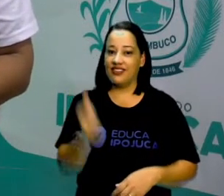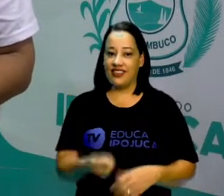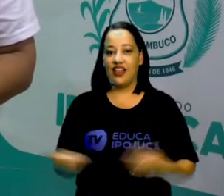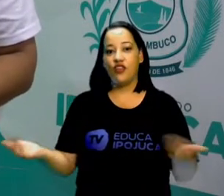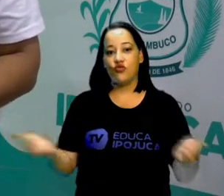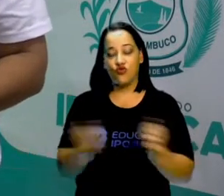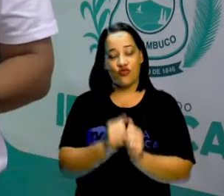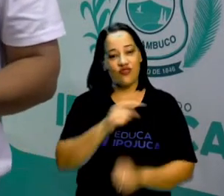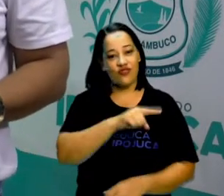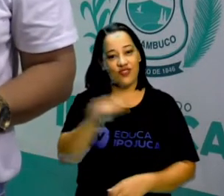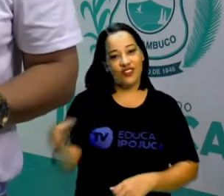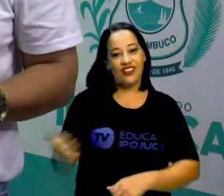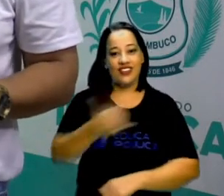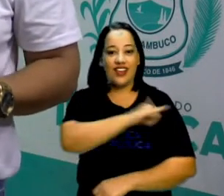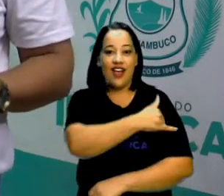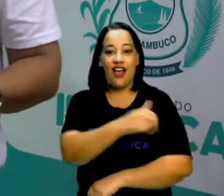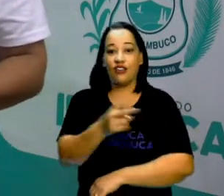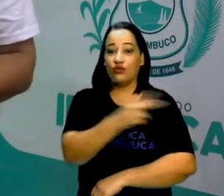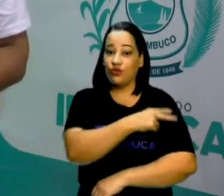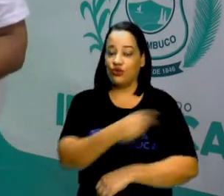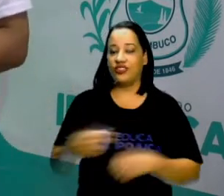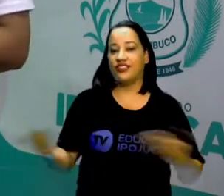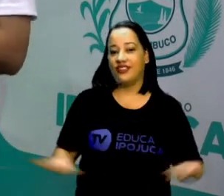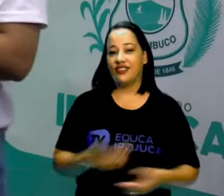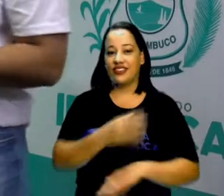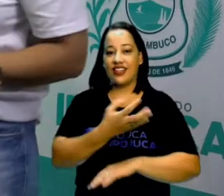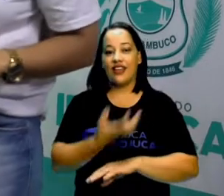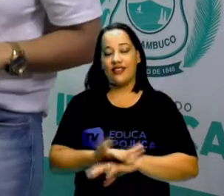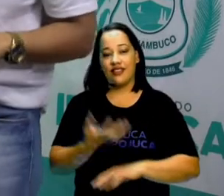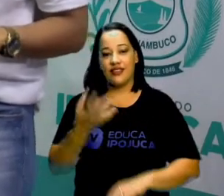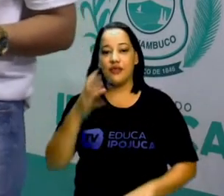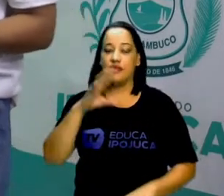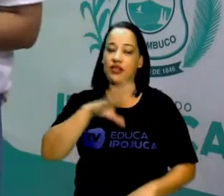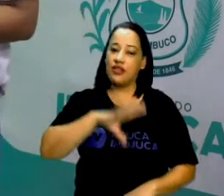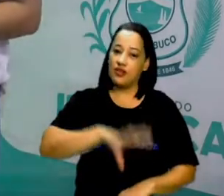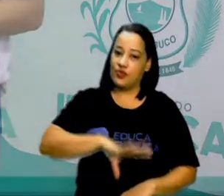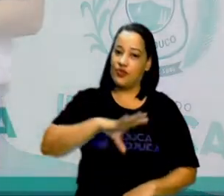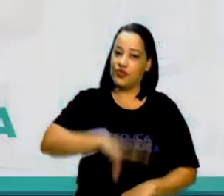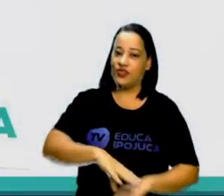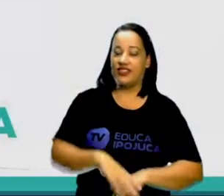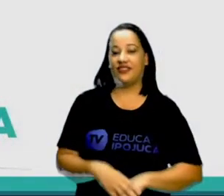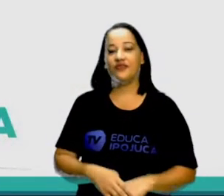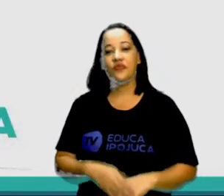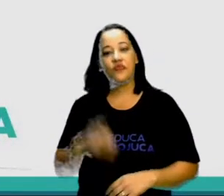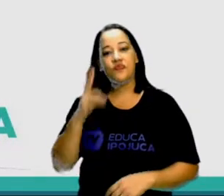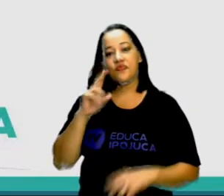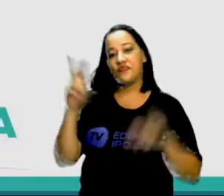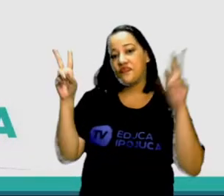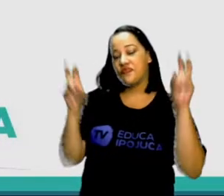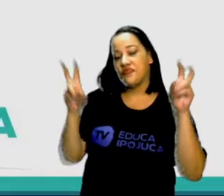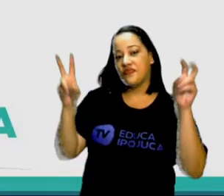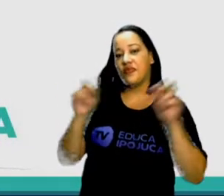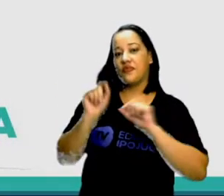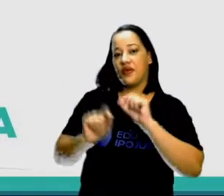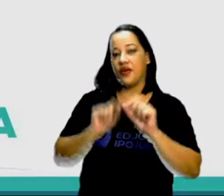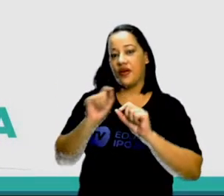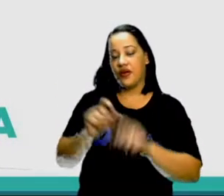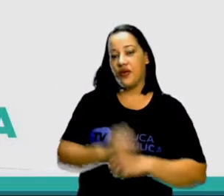fase 2. Hoje na disciplina de português, oralização de texto literário